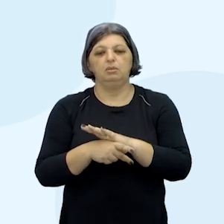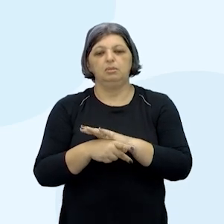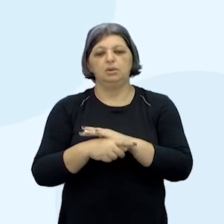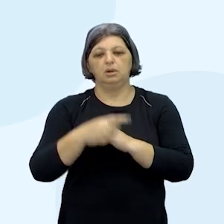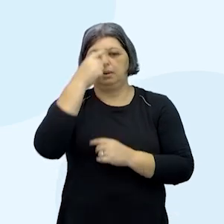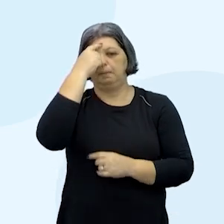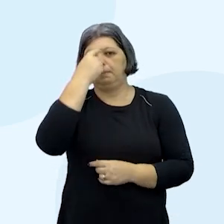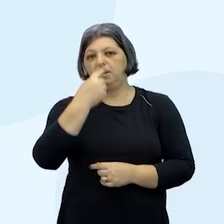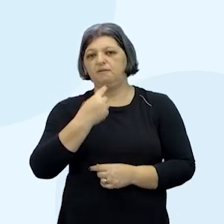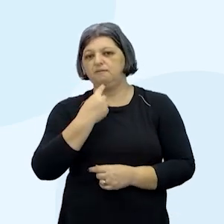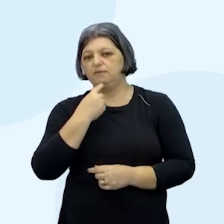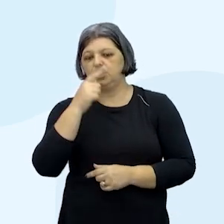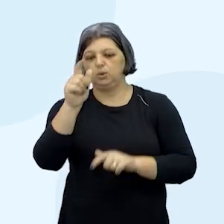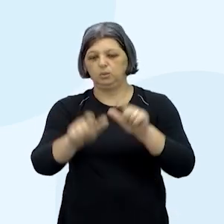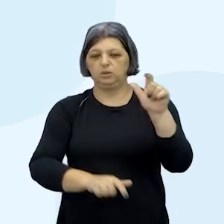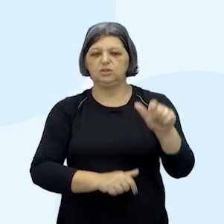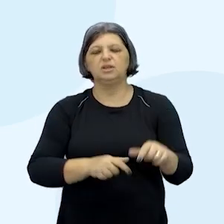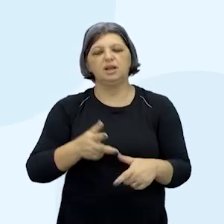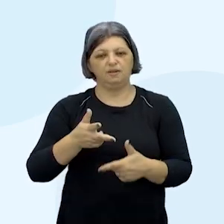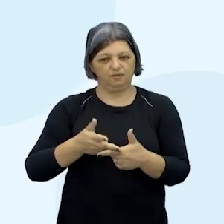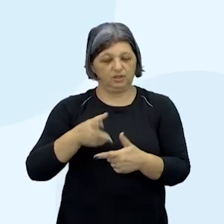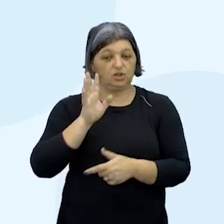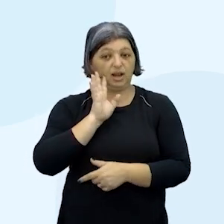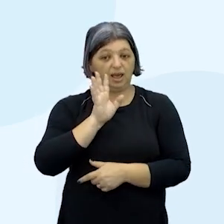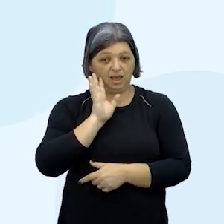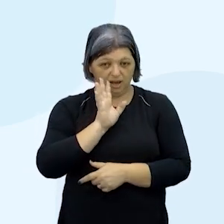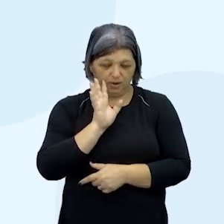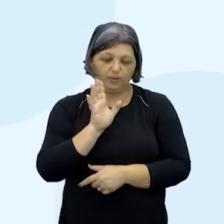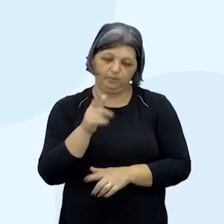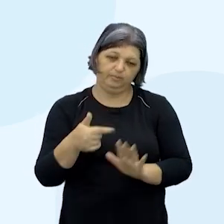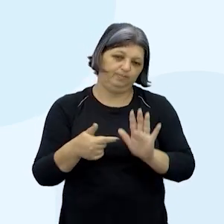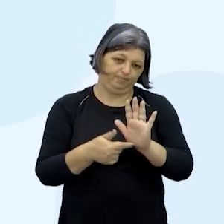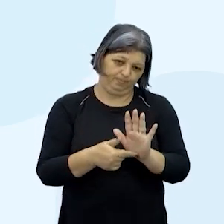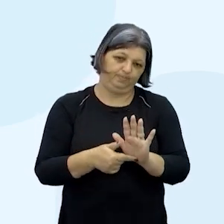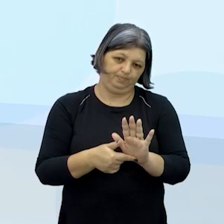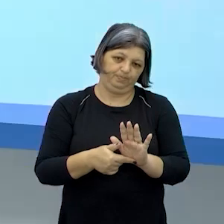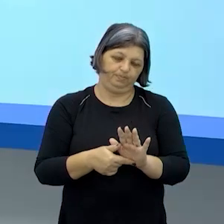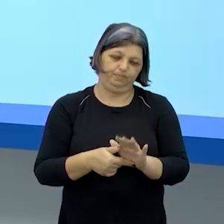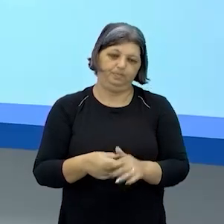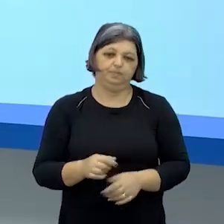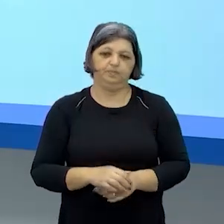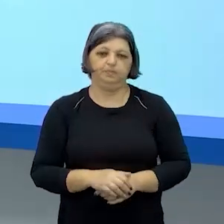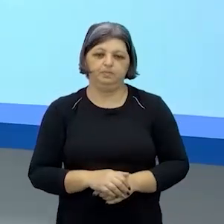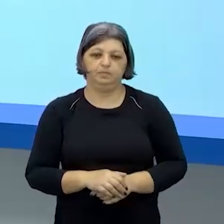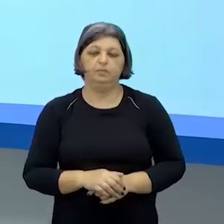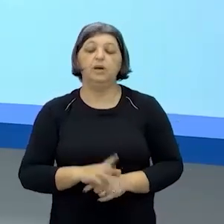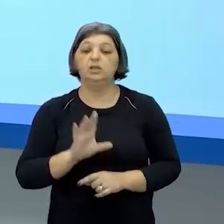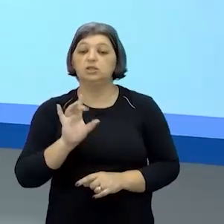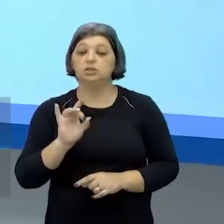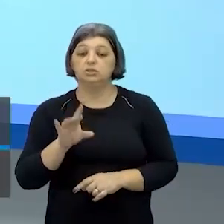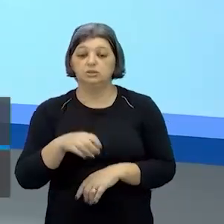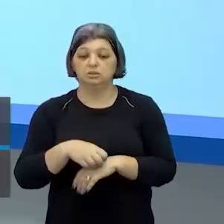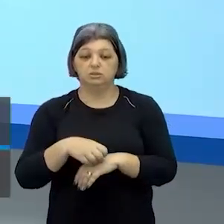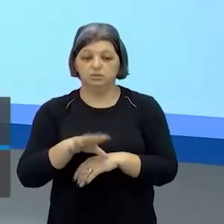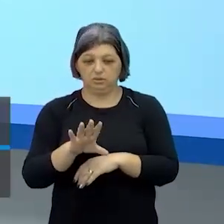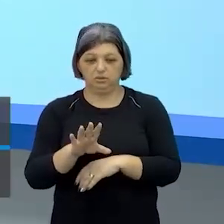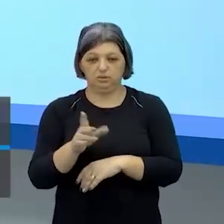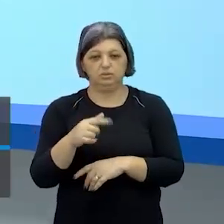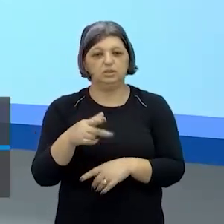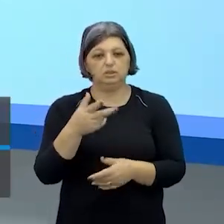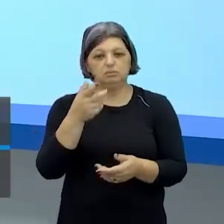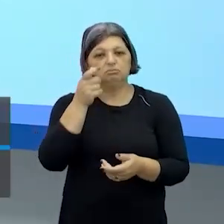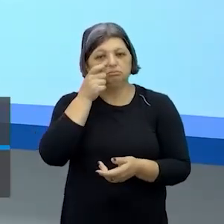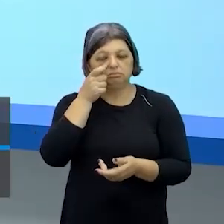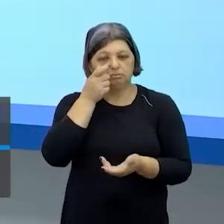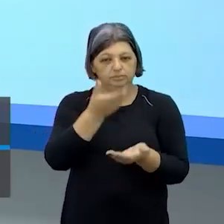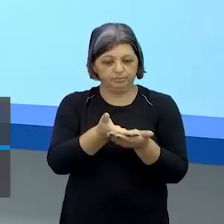protagonista é vídeo muito legal não vou poder exibir ele por conta dos direitos autorais mas quis deixar para vocês assistirem juntos em sala de